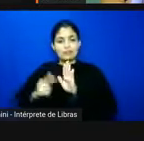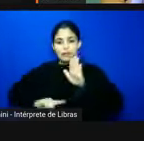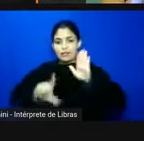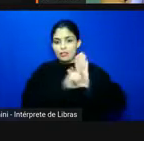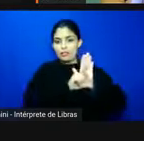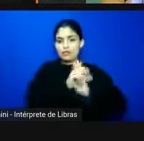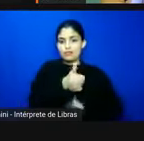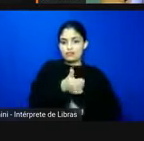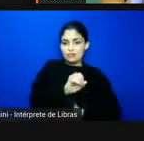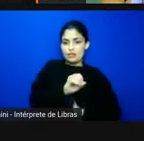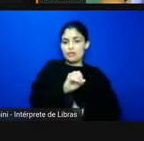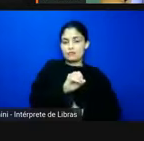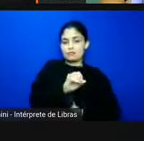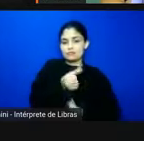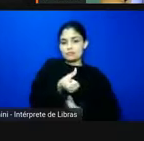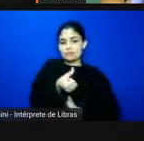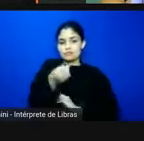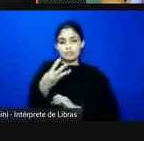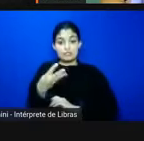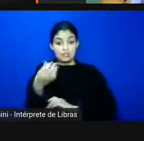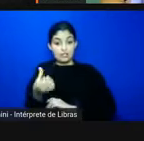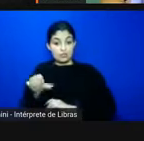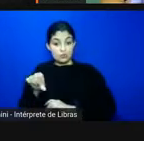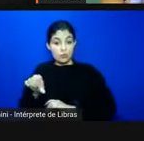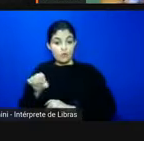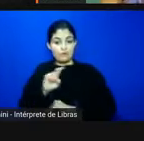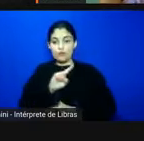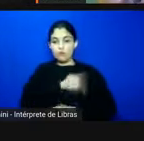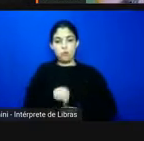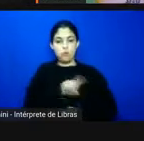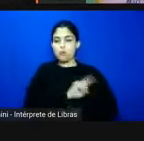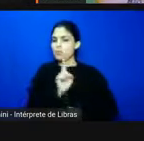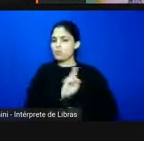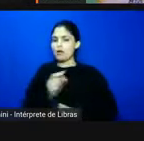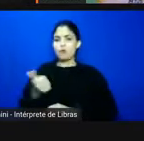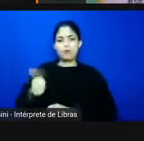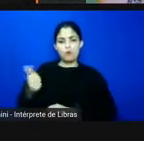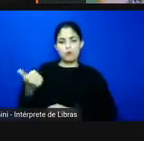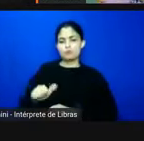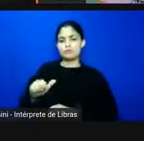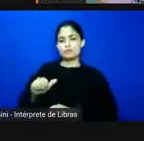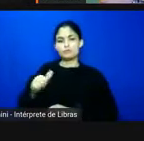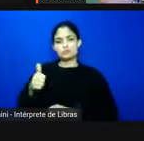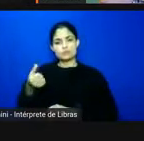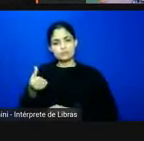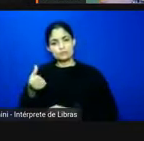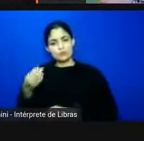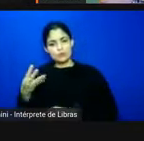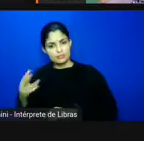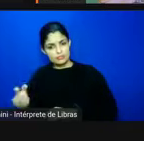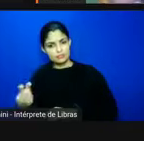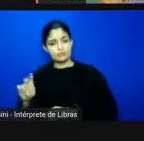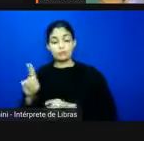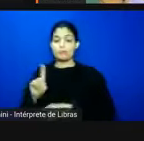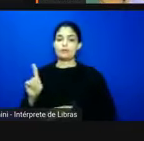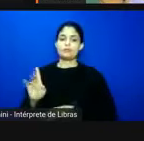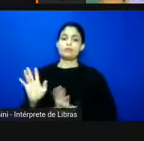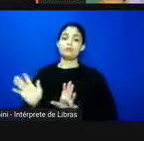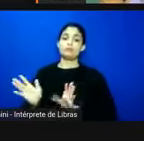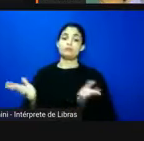.639 não foi revogada nem a 11.645 né esse livro